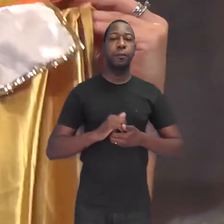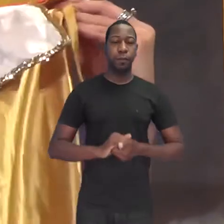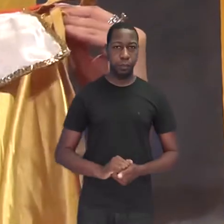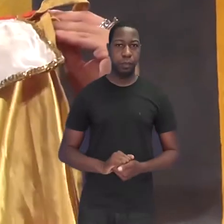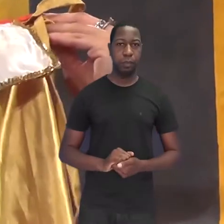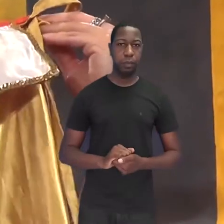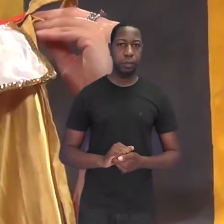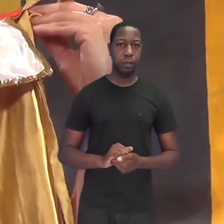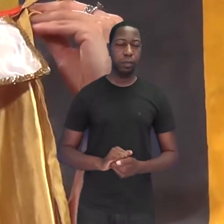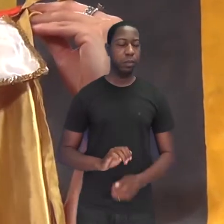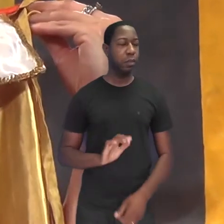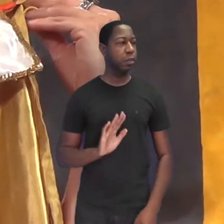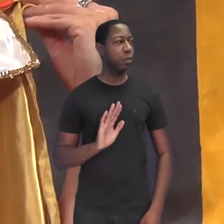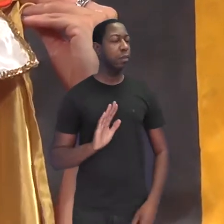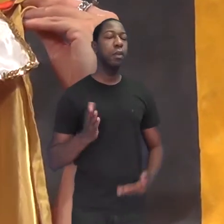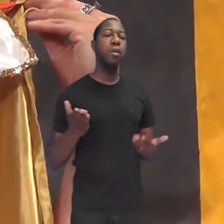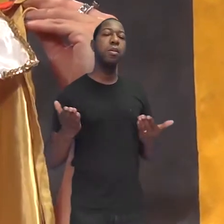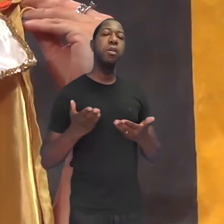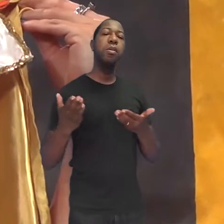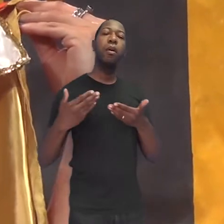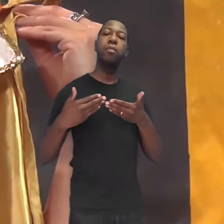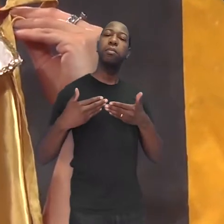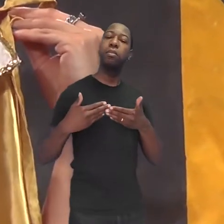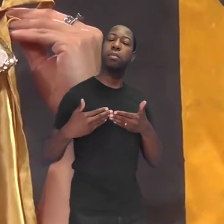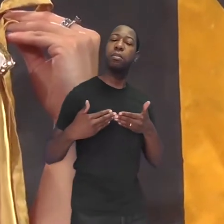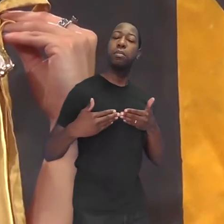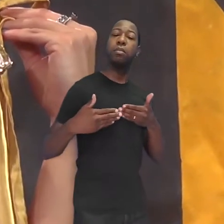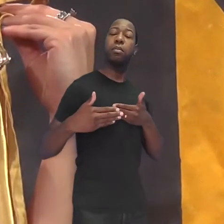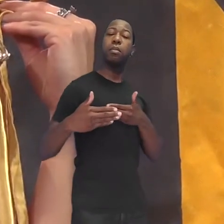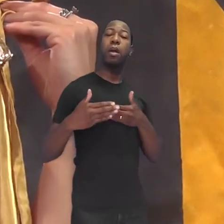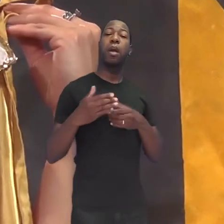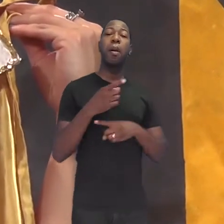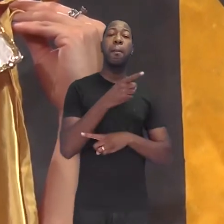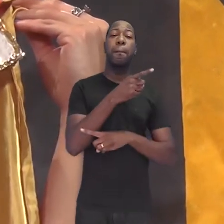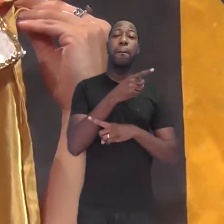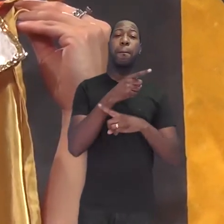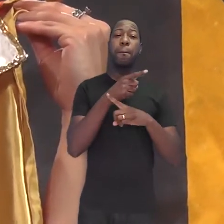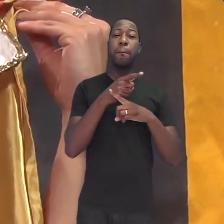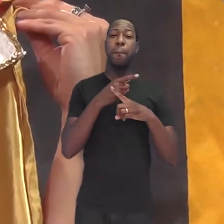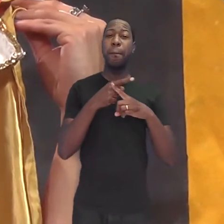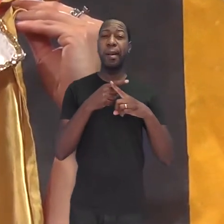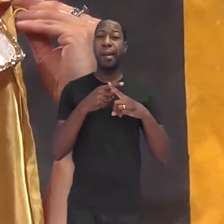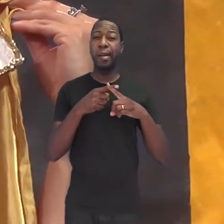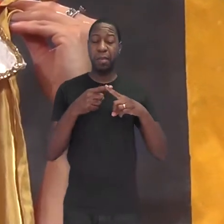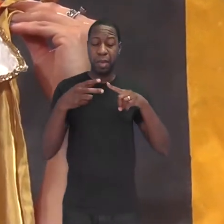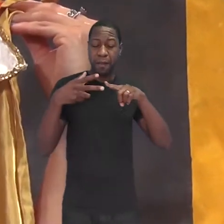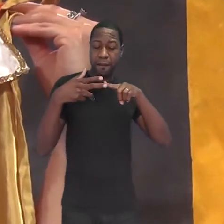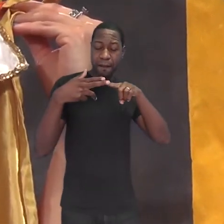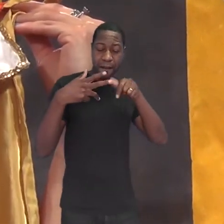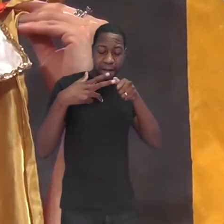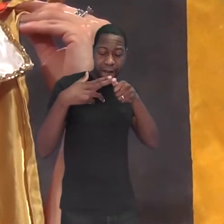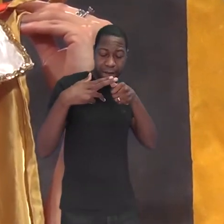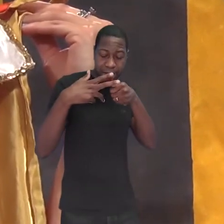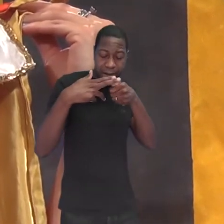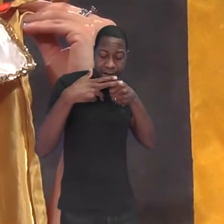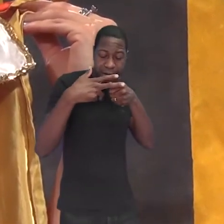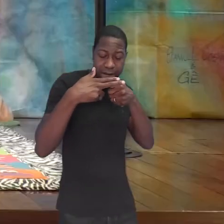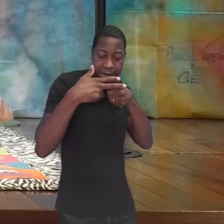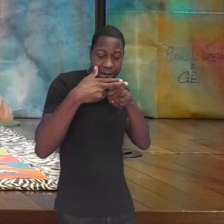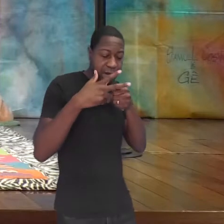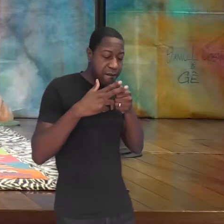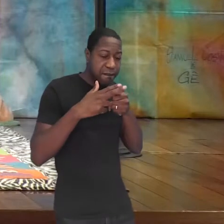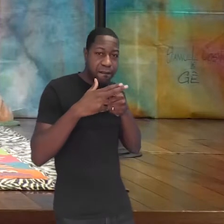Fica terminantemente proibido cortar a unha do dedão do pé em noite de lua cheia.